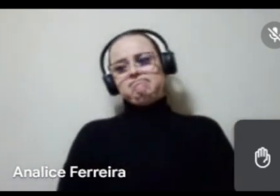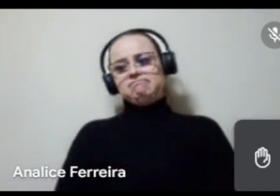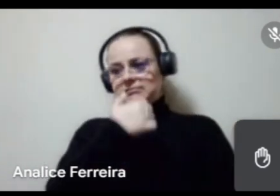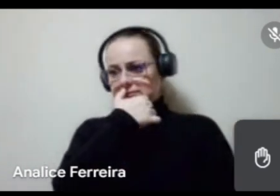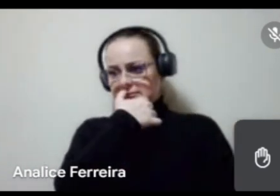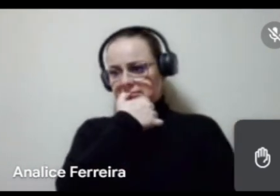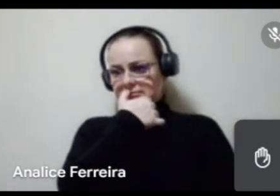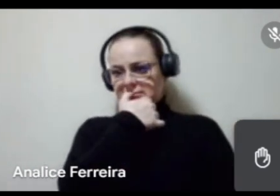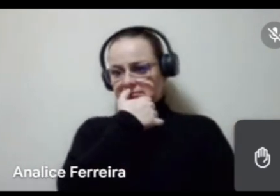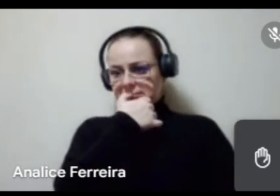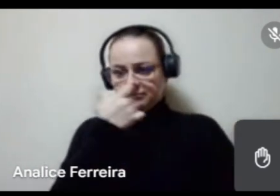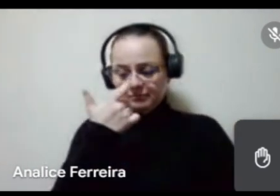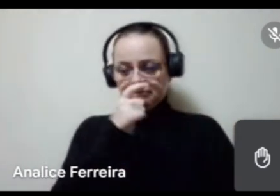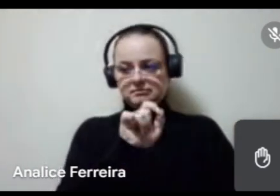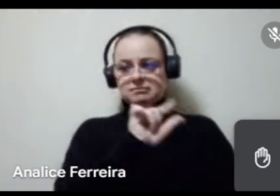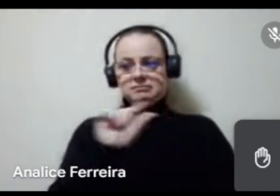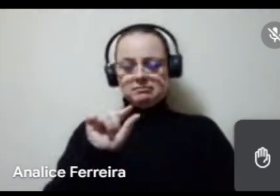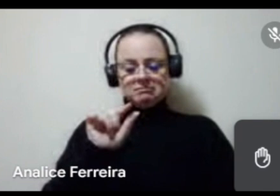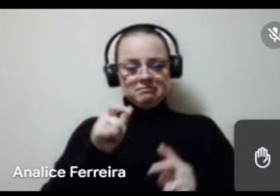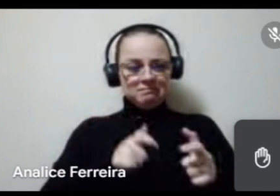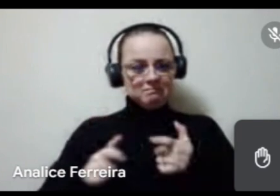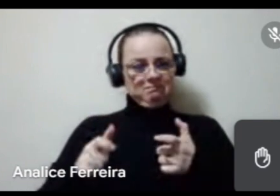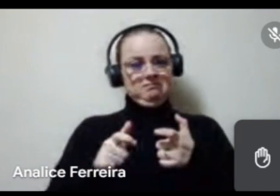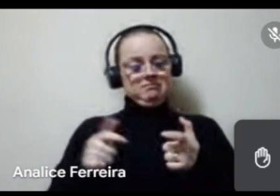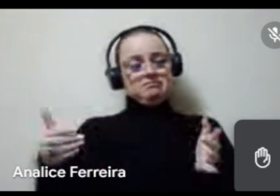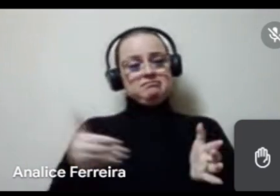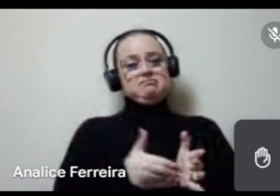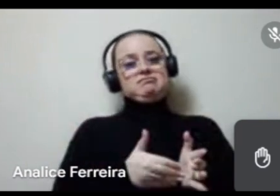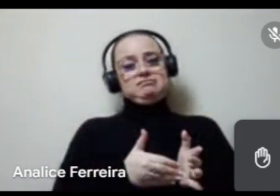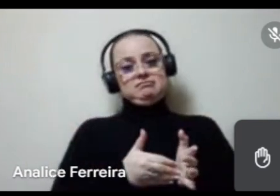conseguir um pouco de espaço, até mesmo